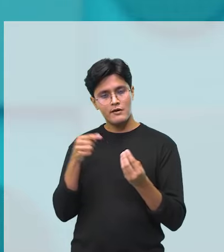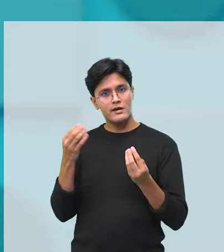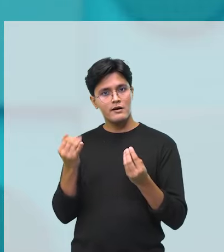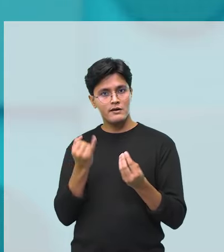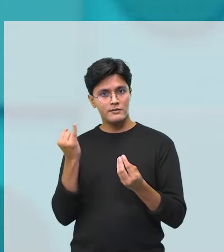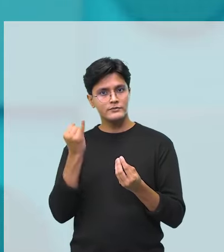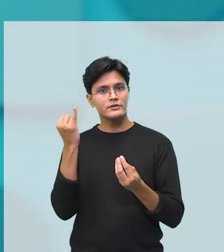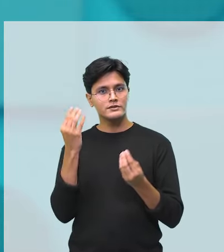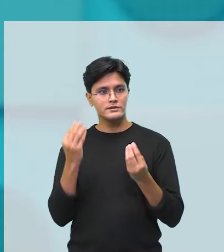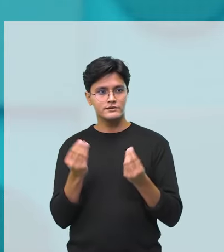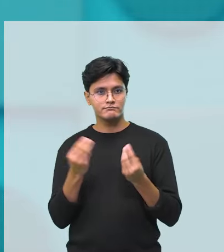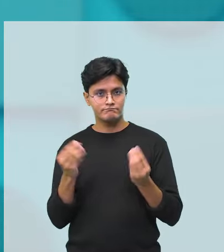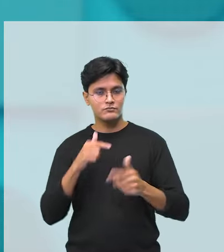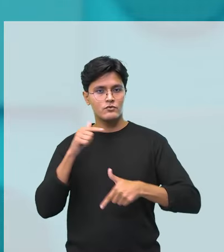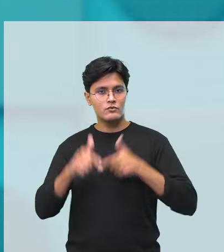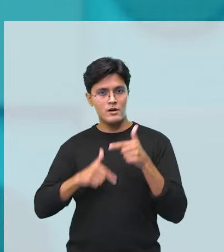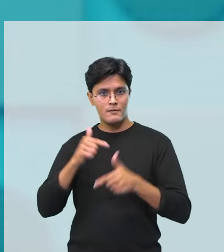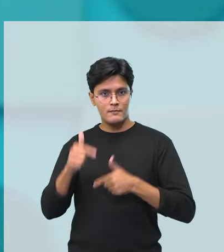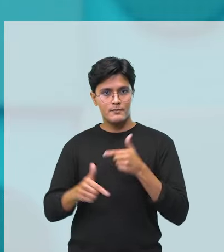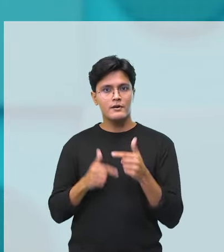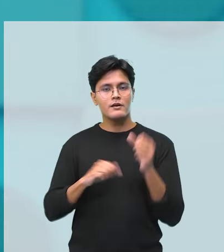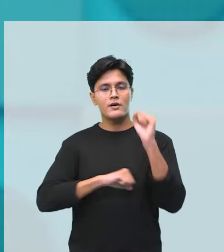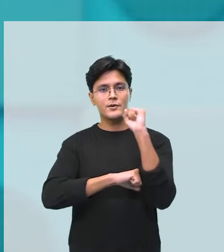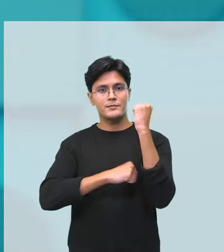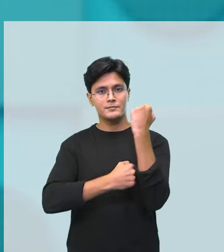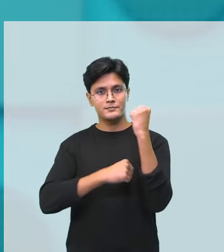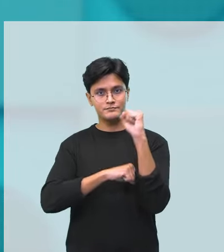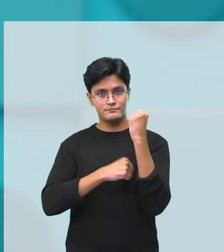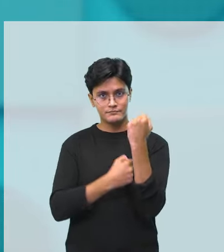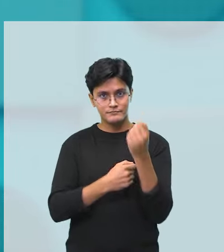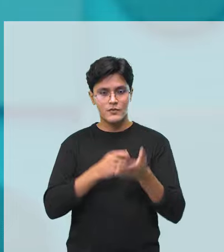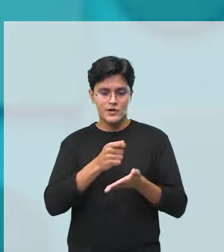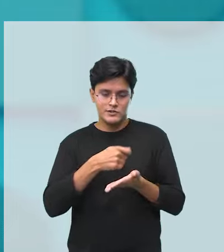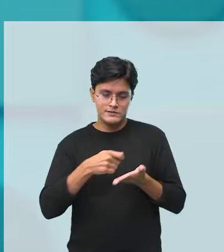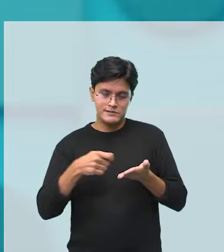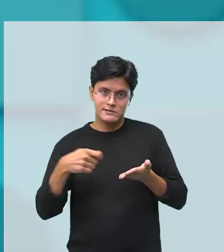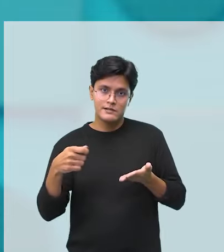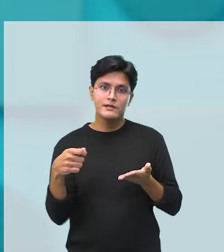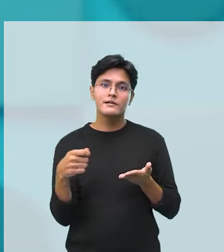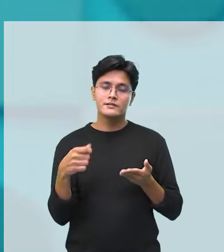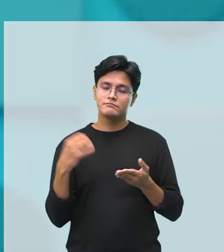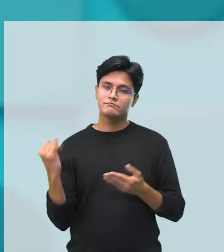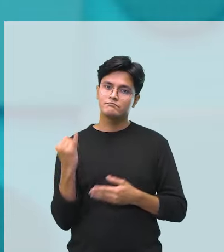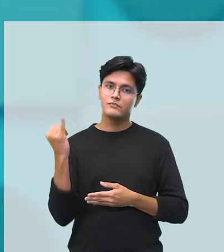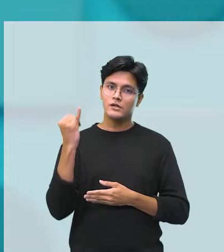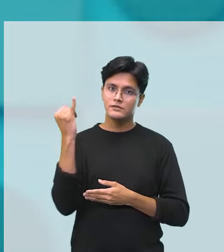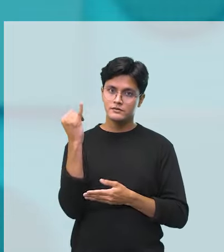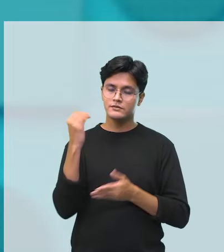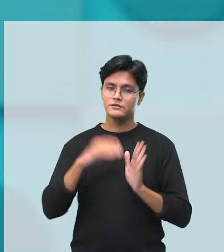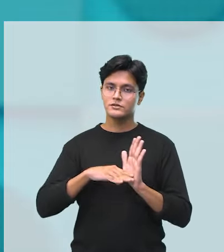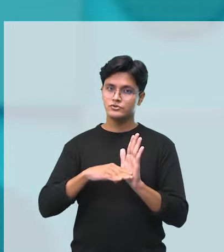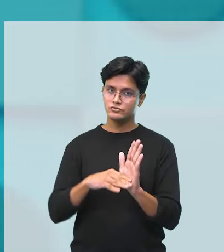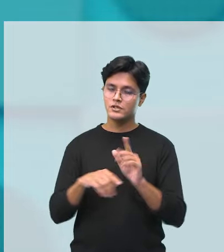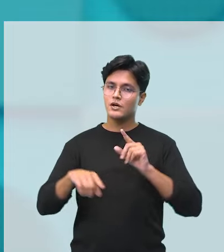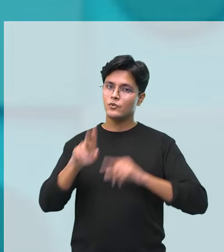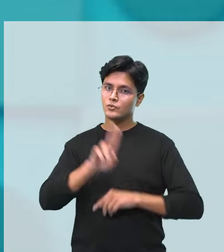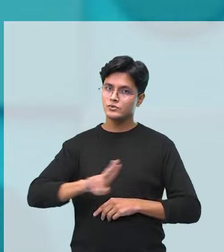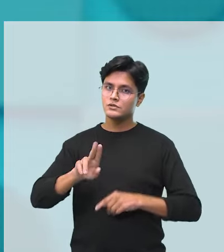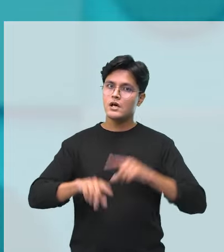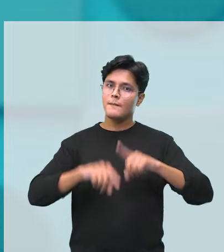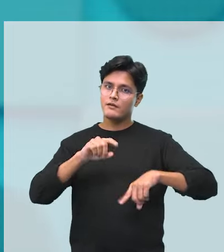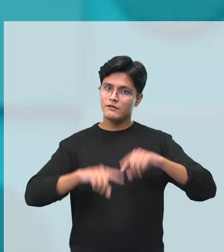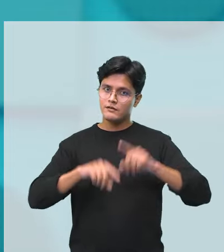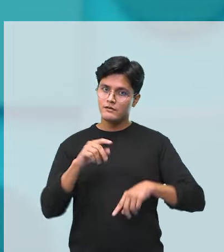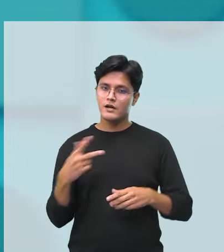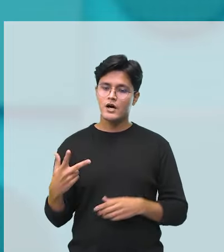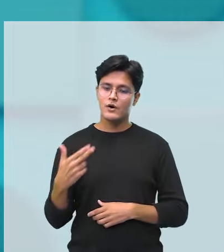ah, mas é só isso. Trabalha a questão da coordenação motora, da escrita fina. Então é importante para ajudar a manusear os equipamentos,